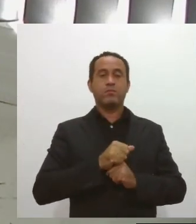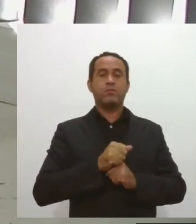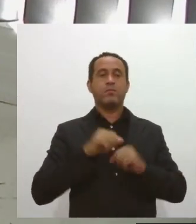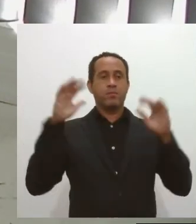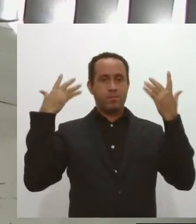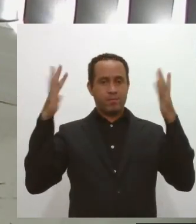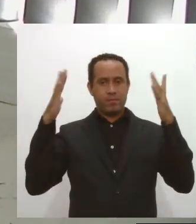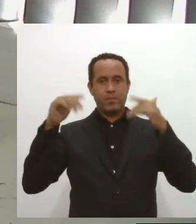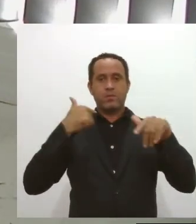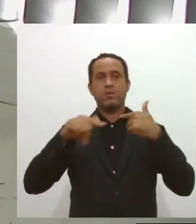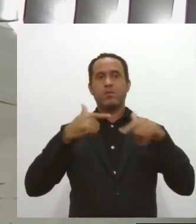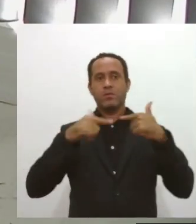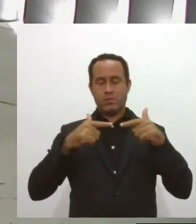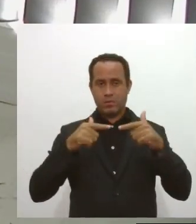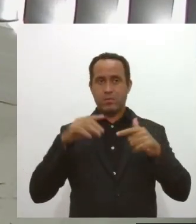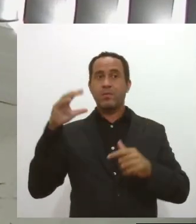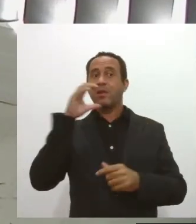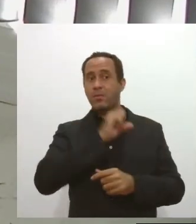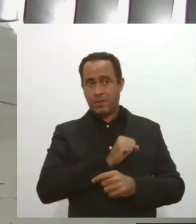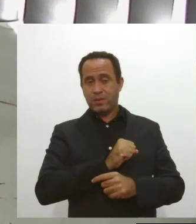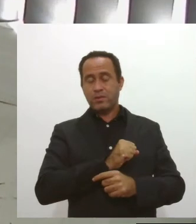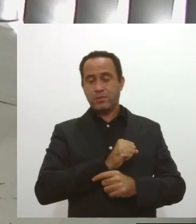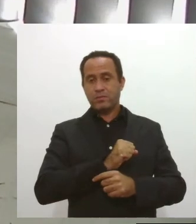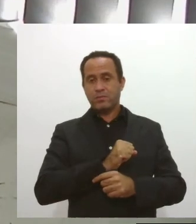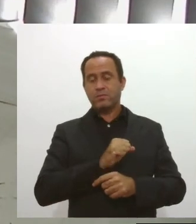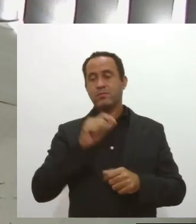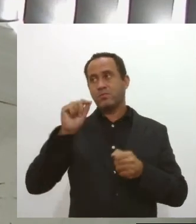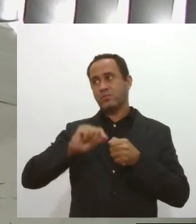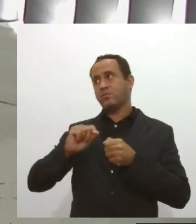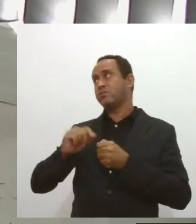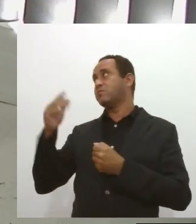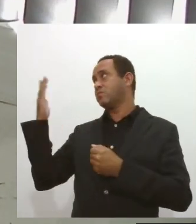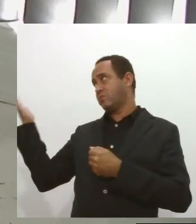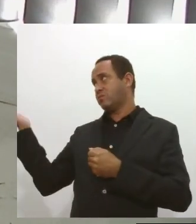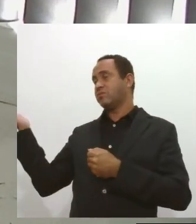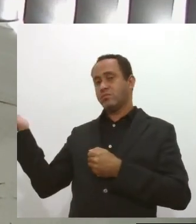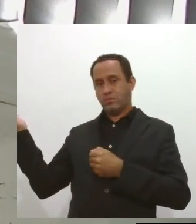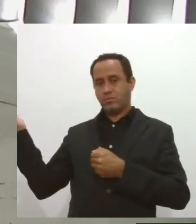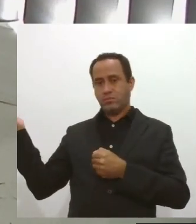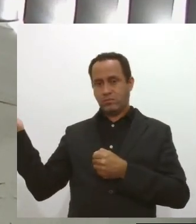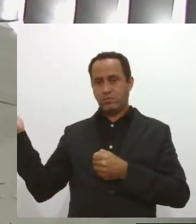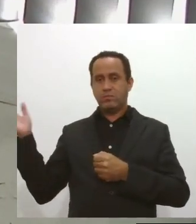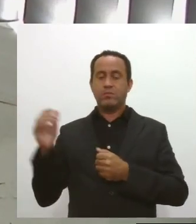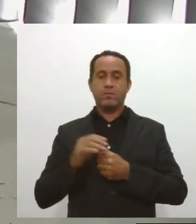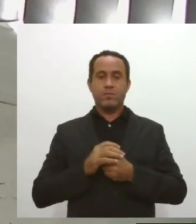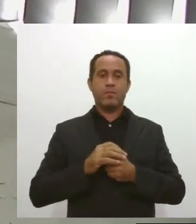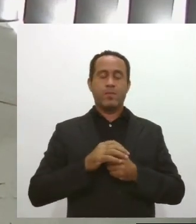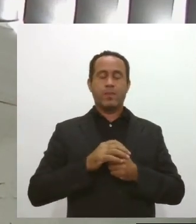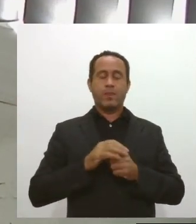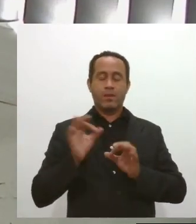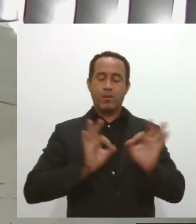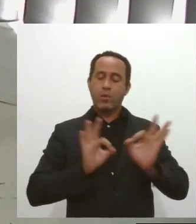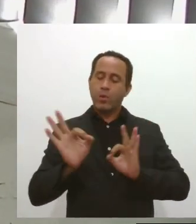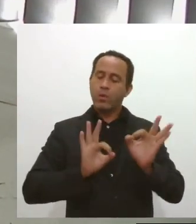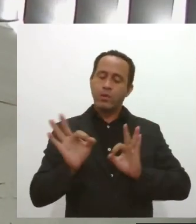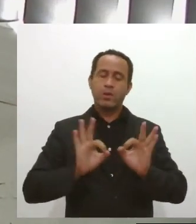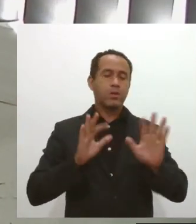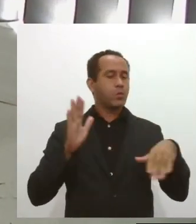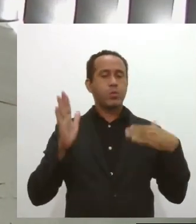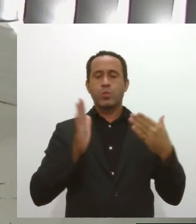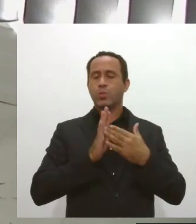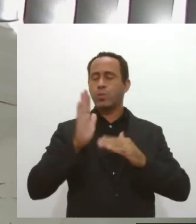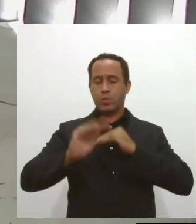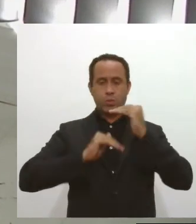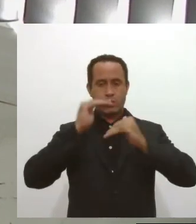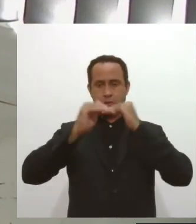parabéns pelo trabalho, pela rapidez, com que vocês estão agindo, com que vocês estão fazendo, comandando todo esse processo